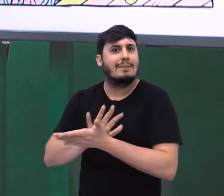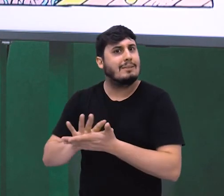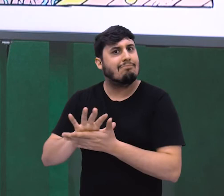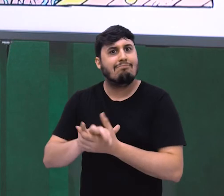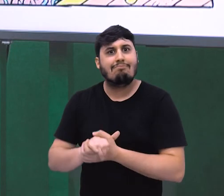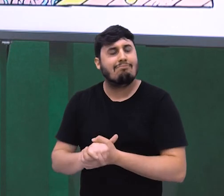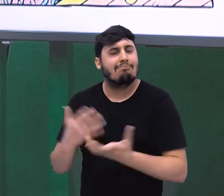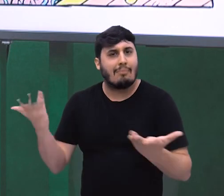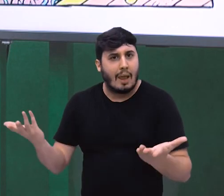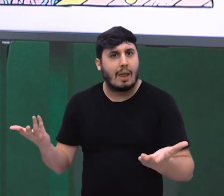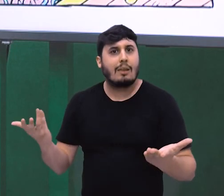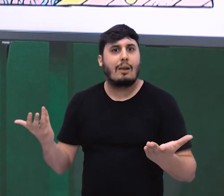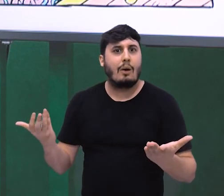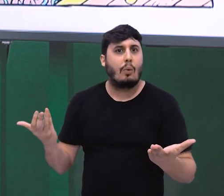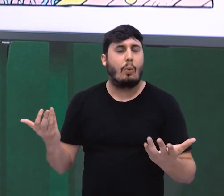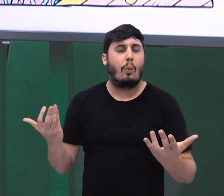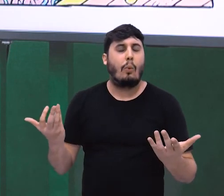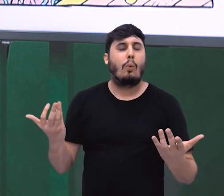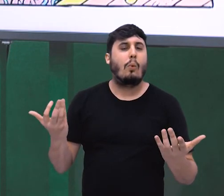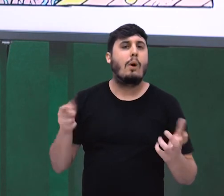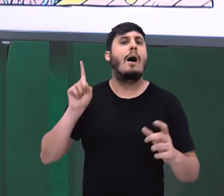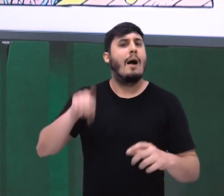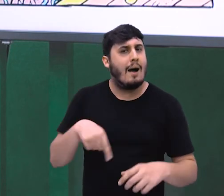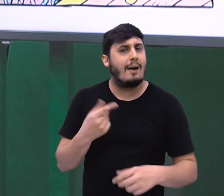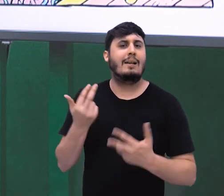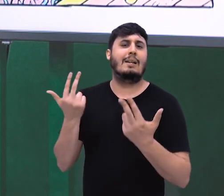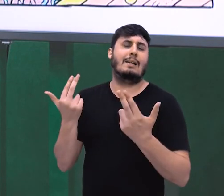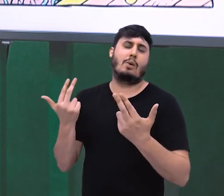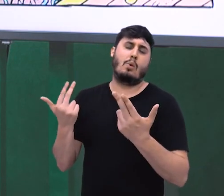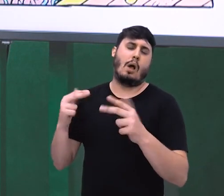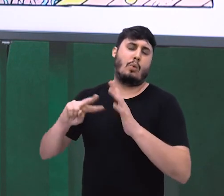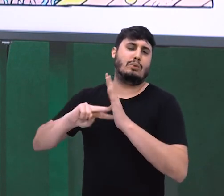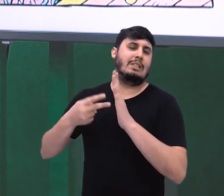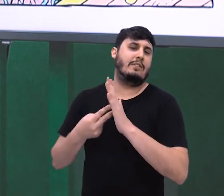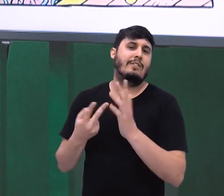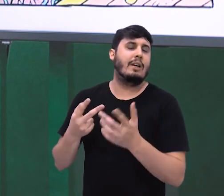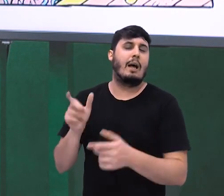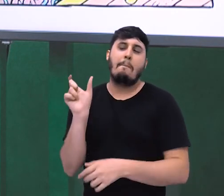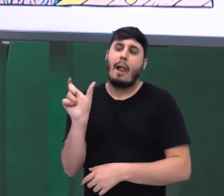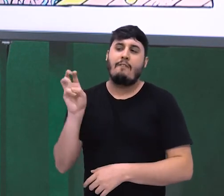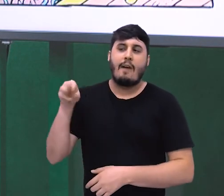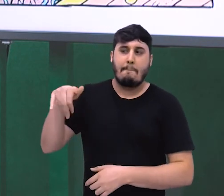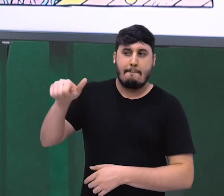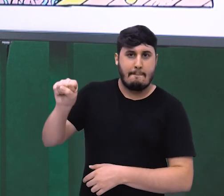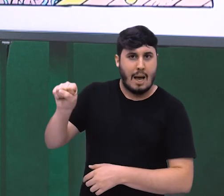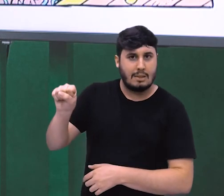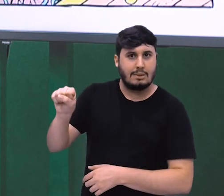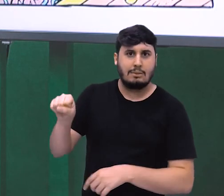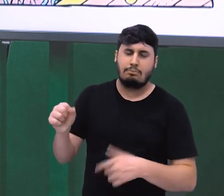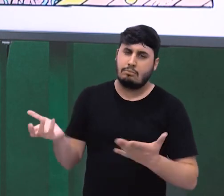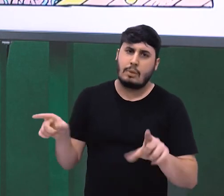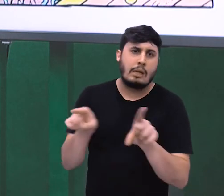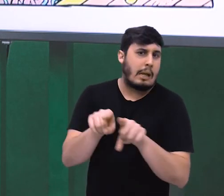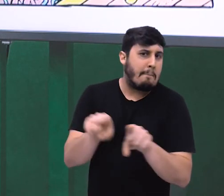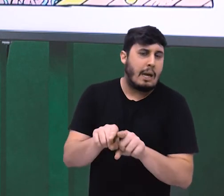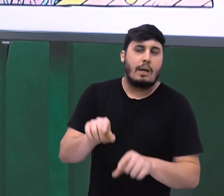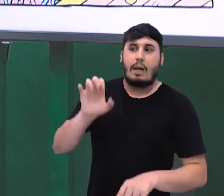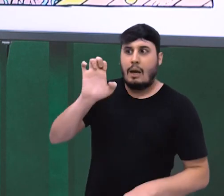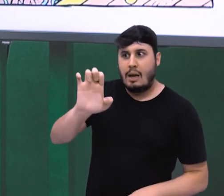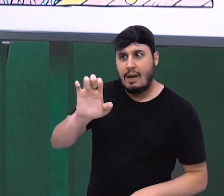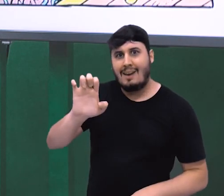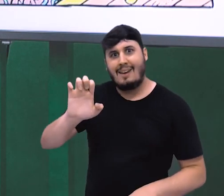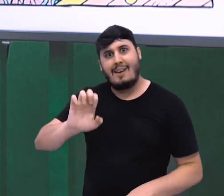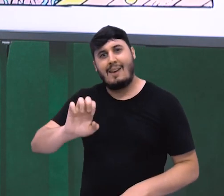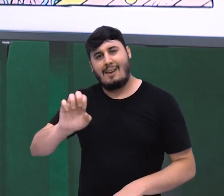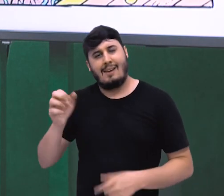saímos do lugar. Ele quis, apesar do uso do E, ele quis mostrar, trazer uma ideia de oposição,